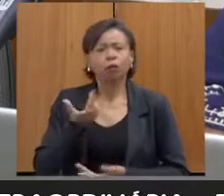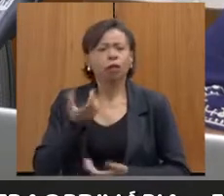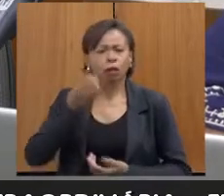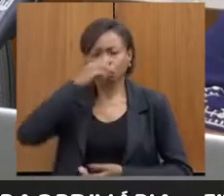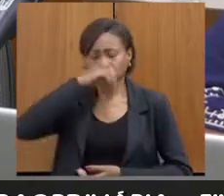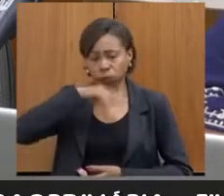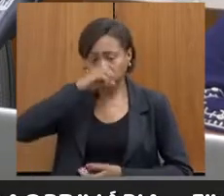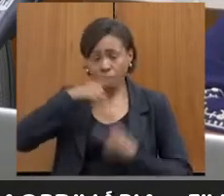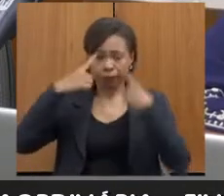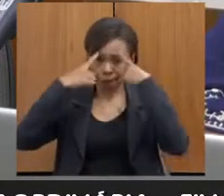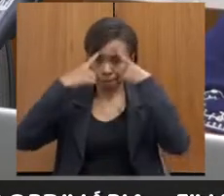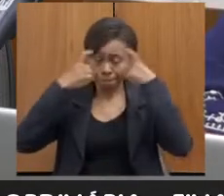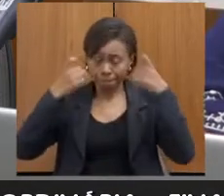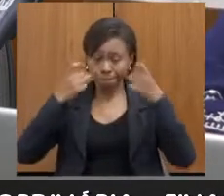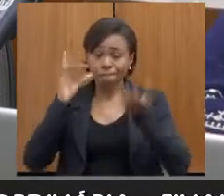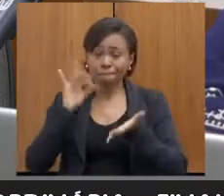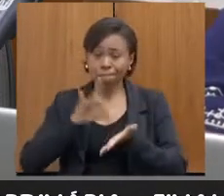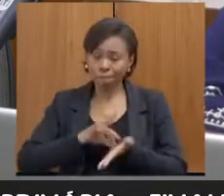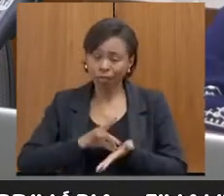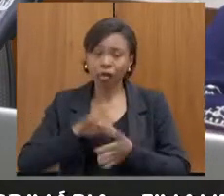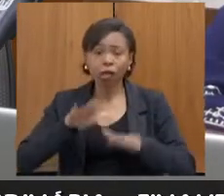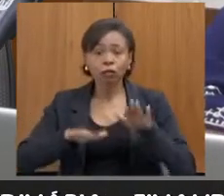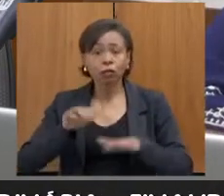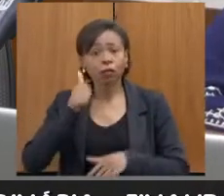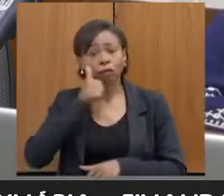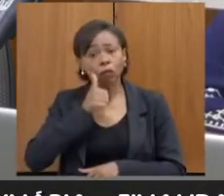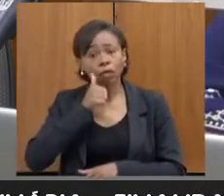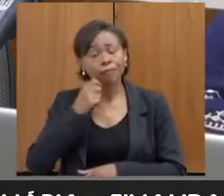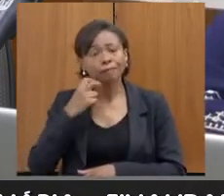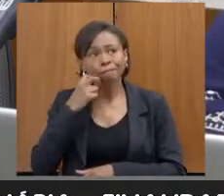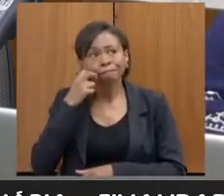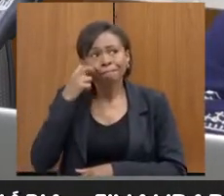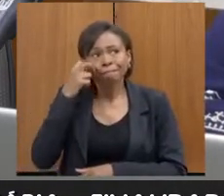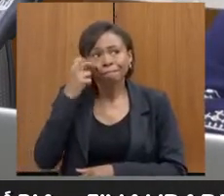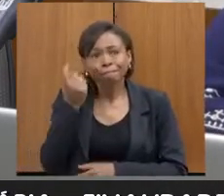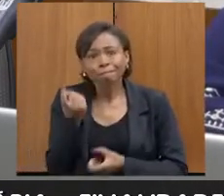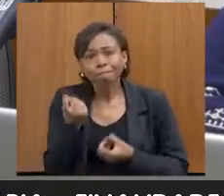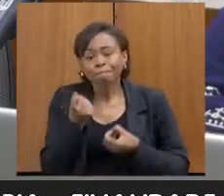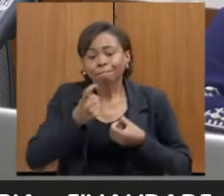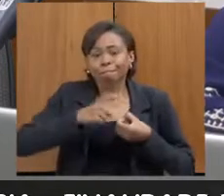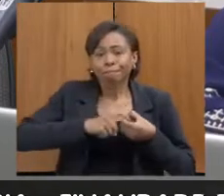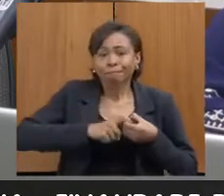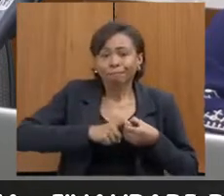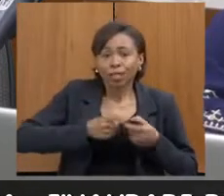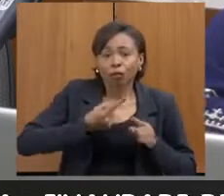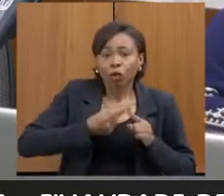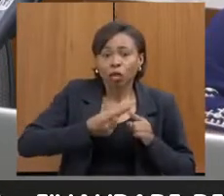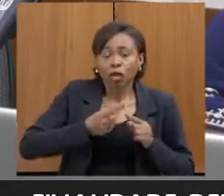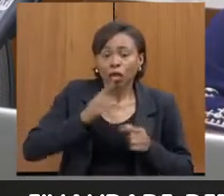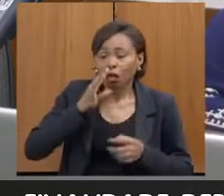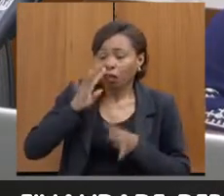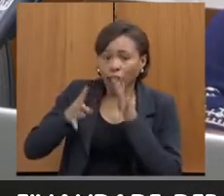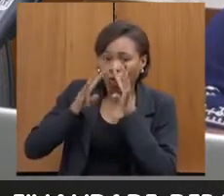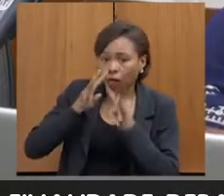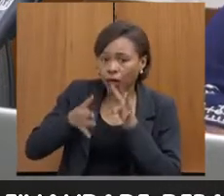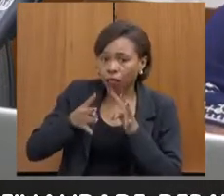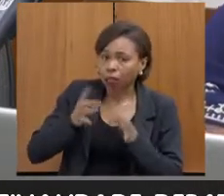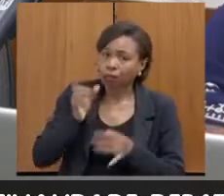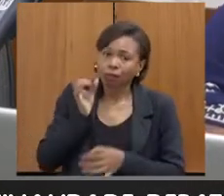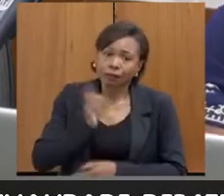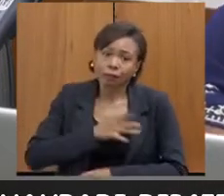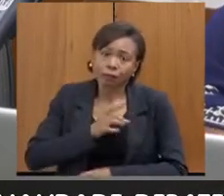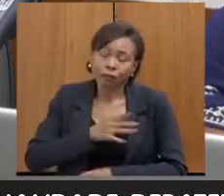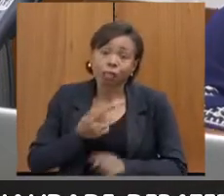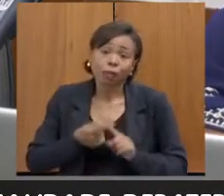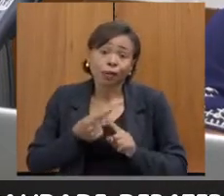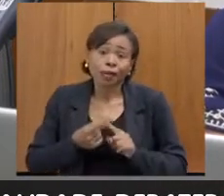vezes, essas mulheres ficam com vergonha de voltar, de serem julgadas porque retomaram o relacionamento anterior, porque pediram